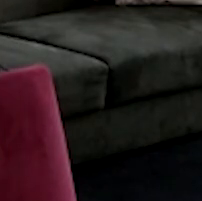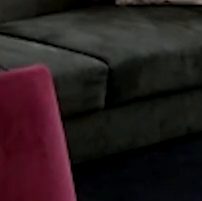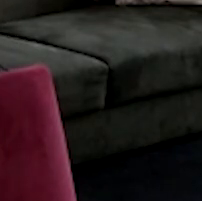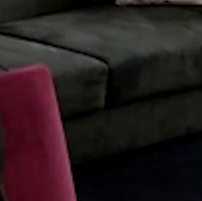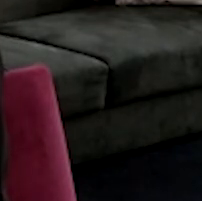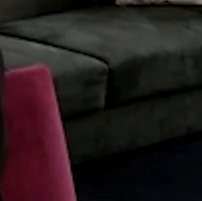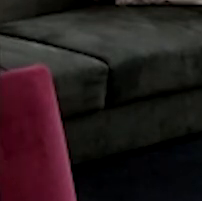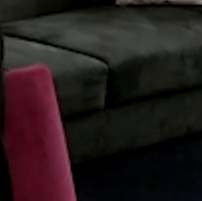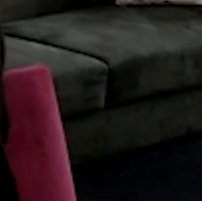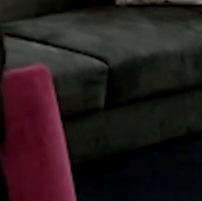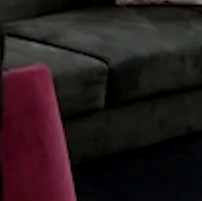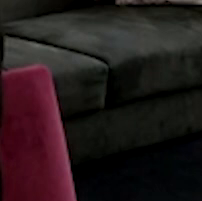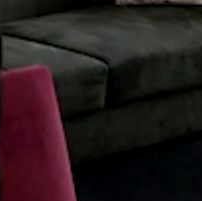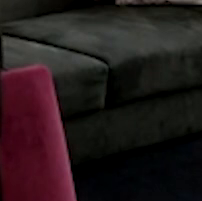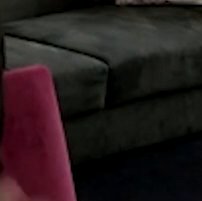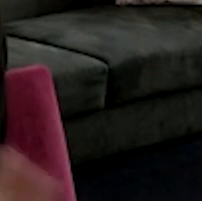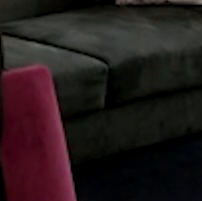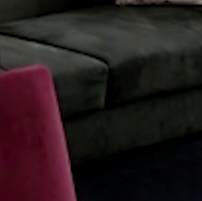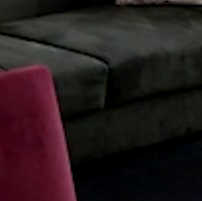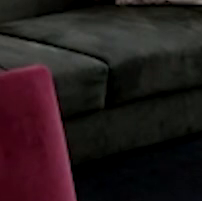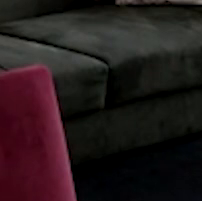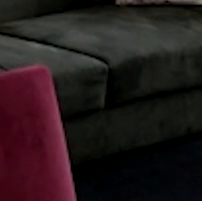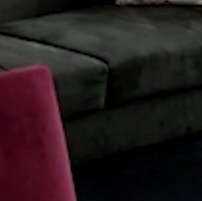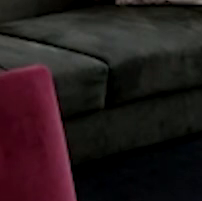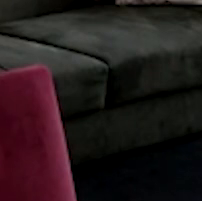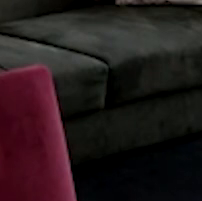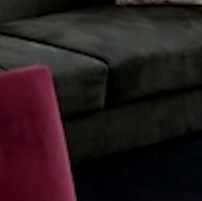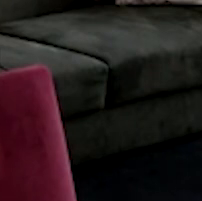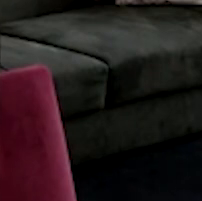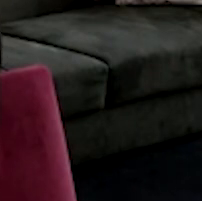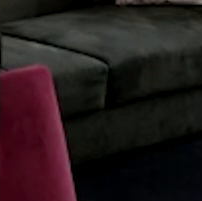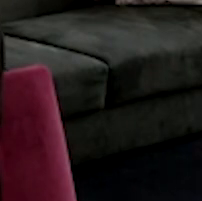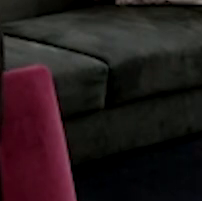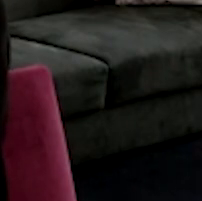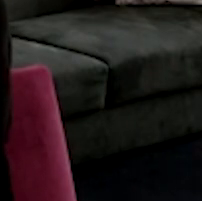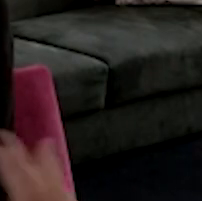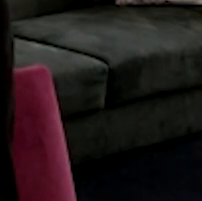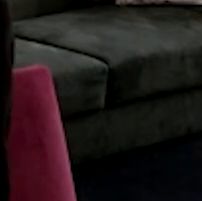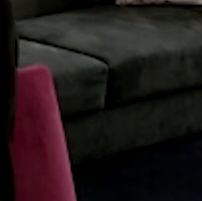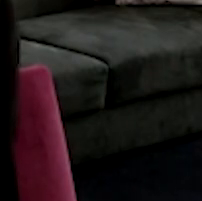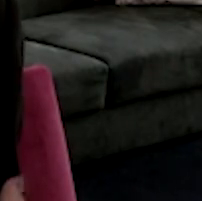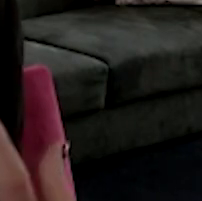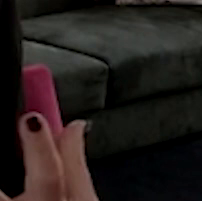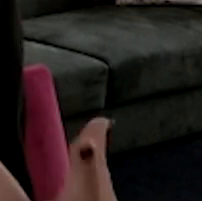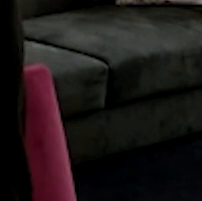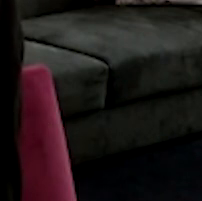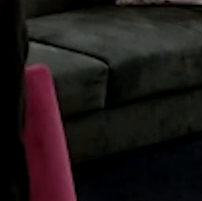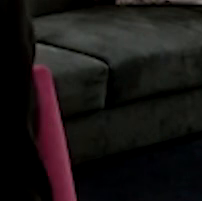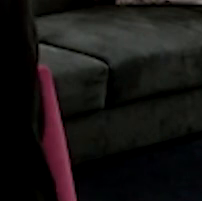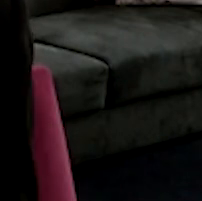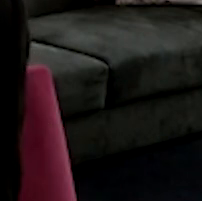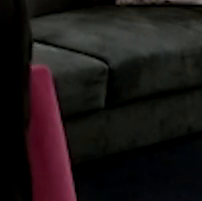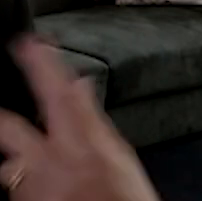muita procura para todas as áreas não só a procura em lazer mas também da área de negócios as empresas estavam a